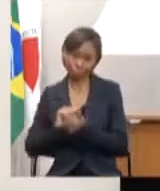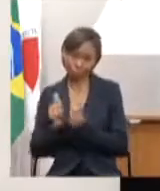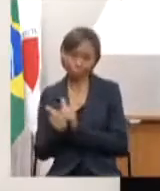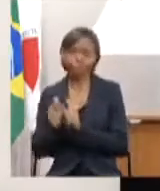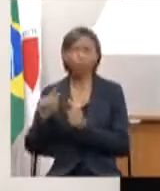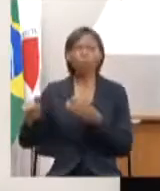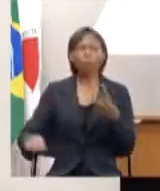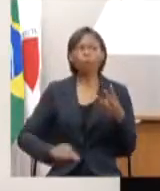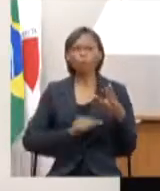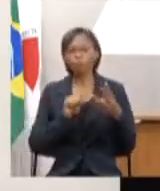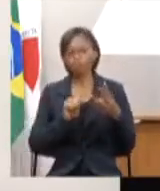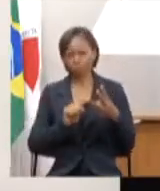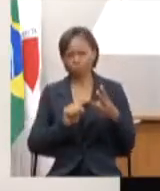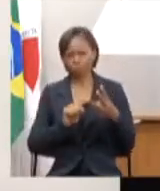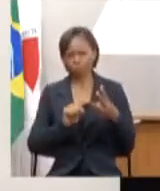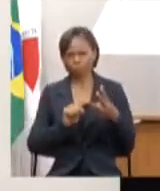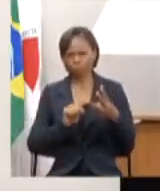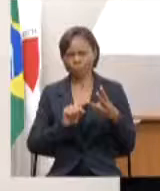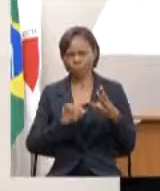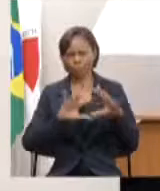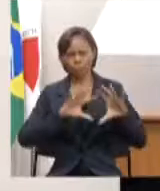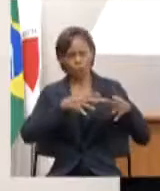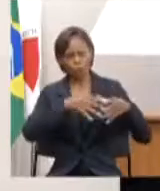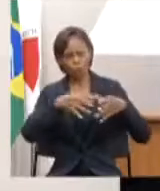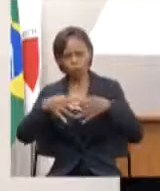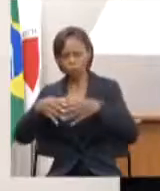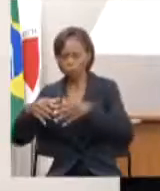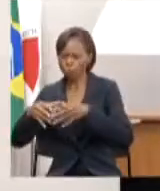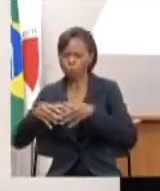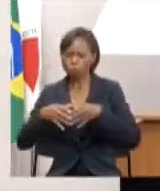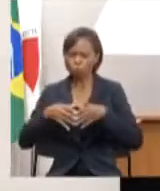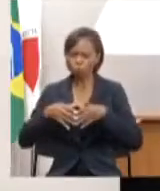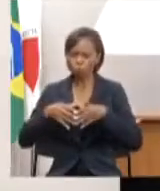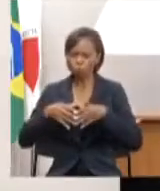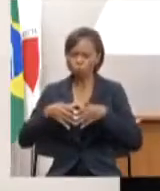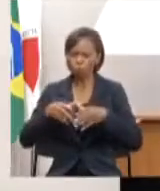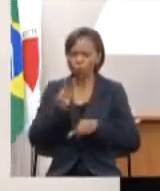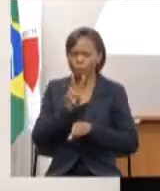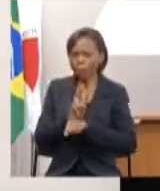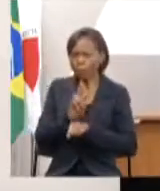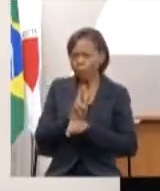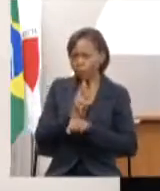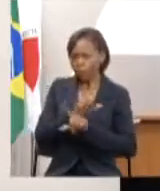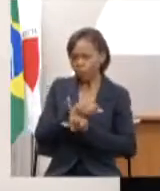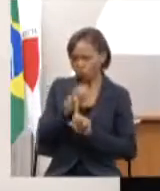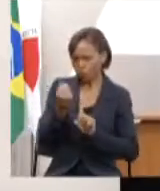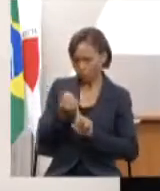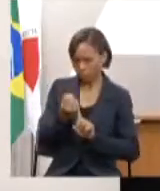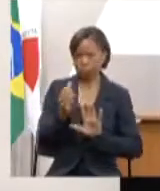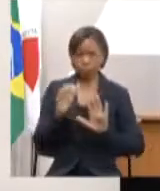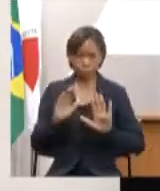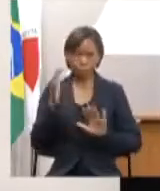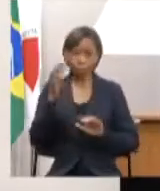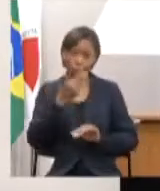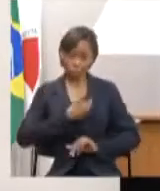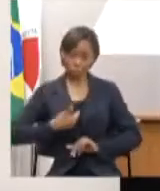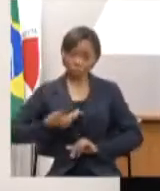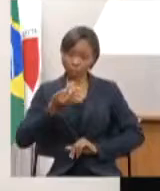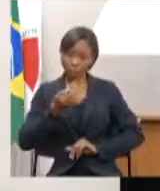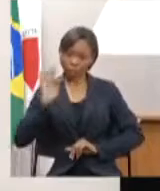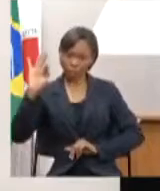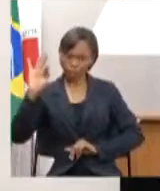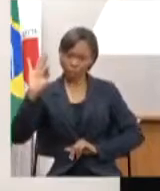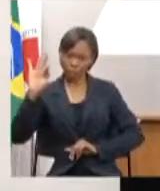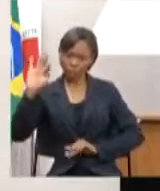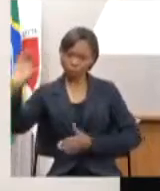de proteção social. Dentre esse valor repassado pelo governo federal, entre 300 a 400 milhões